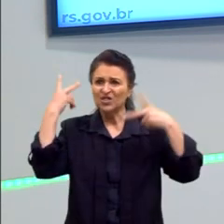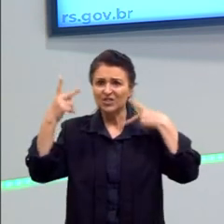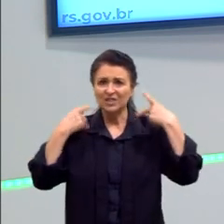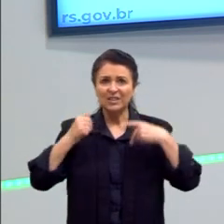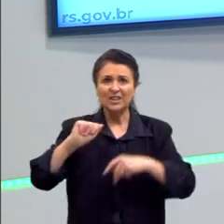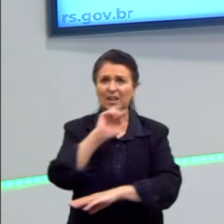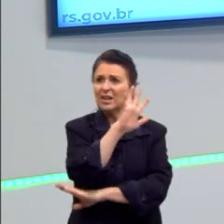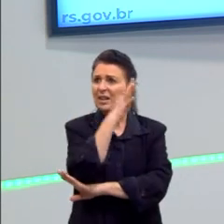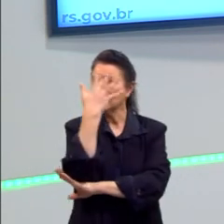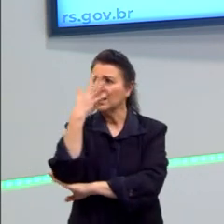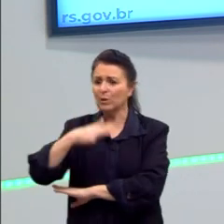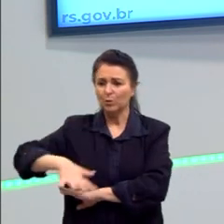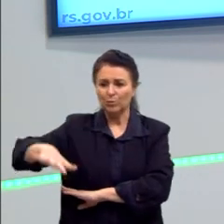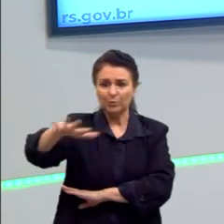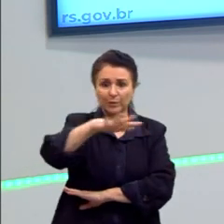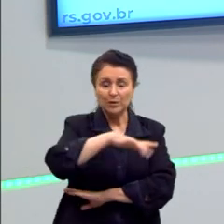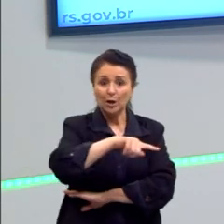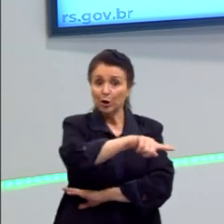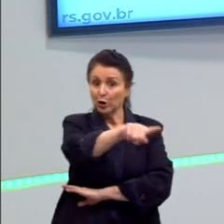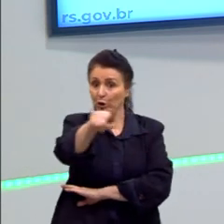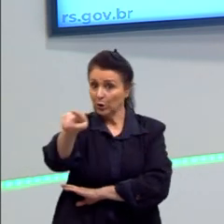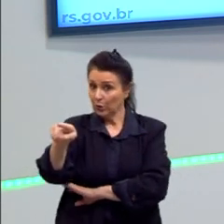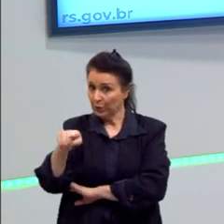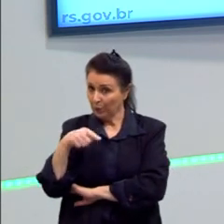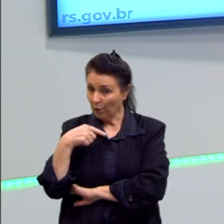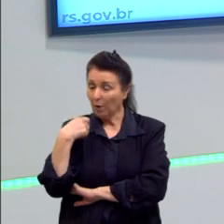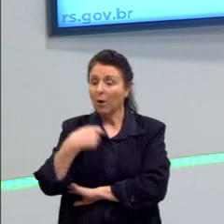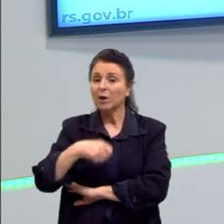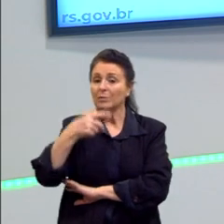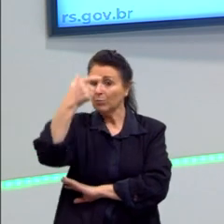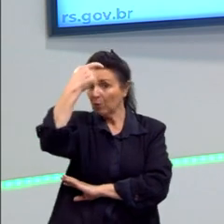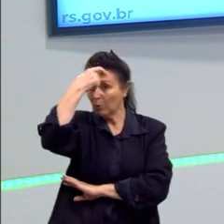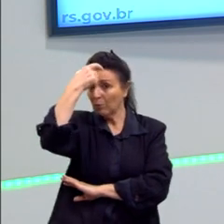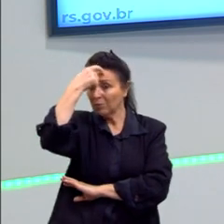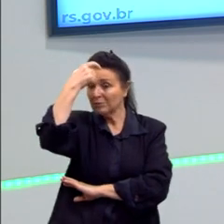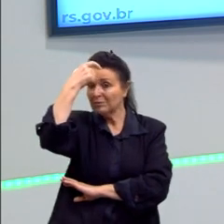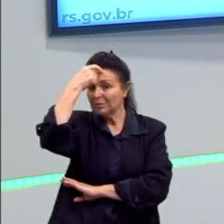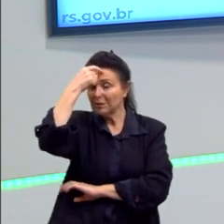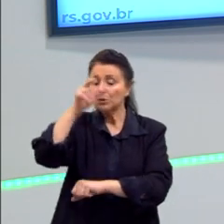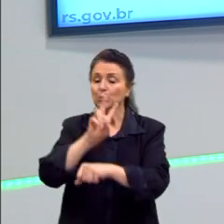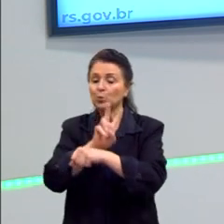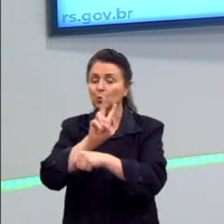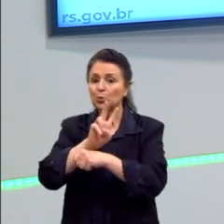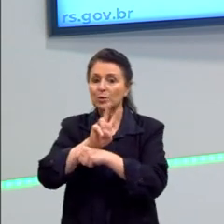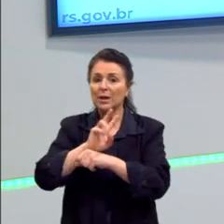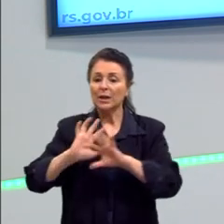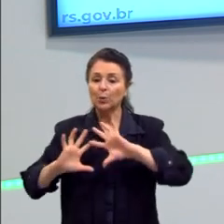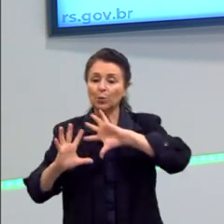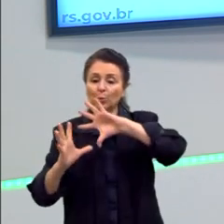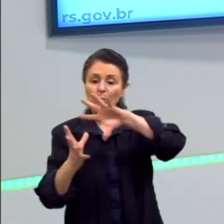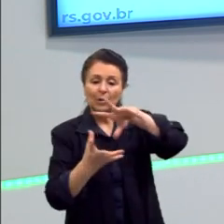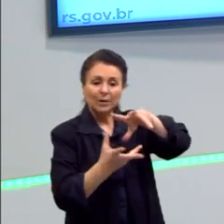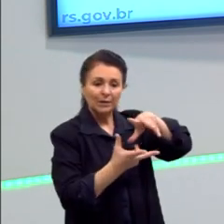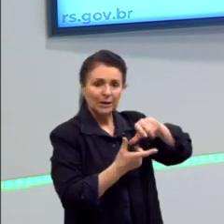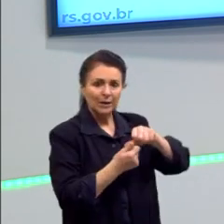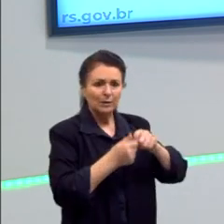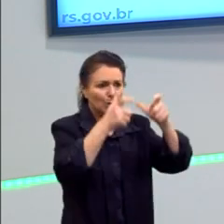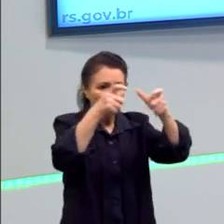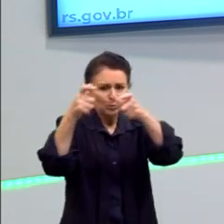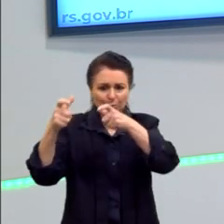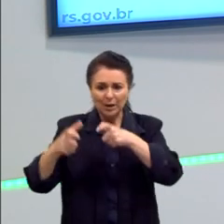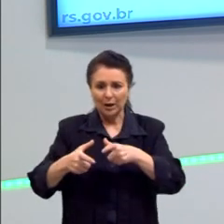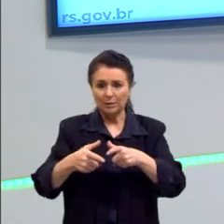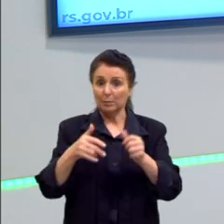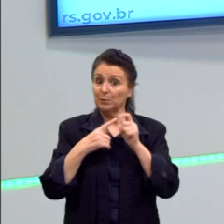tomarmos consciência e construirmos um planeta melhor em todos os rincões desse